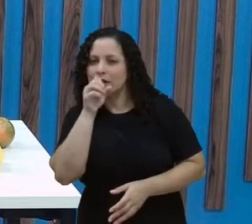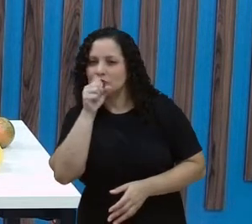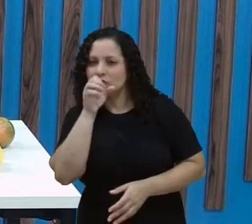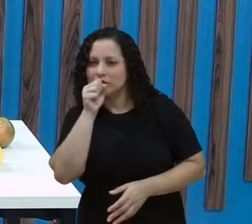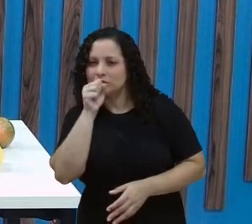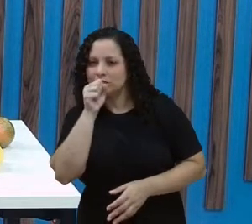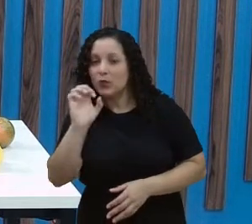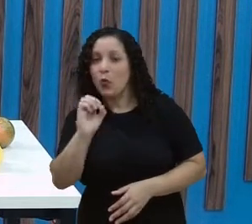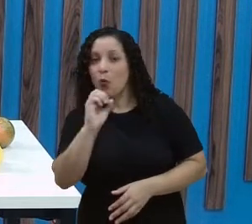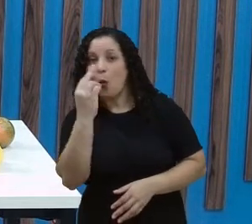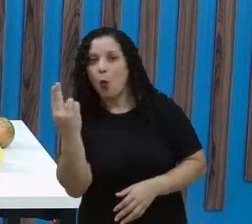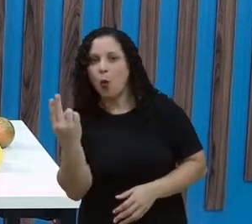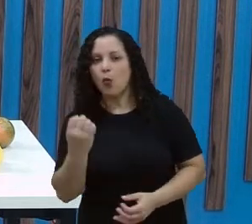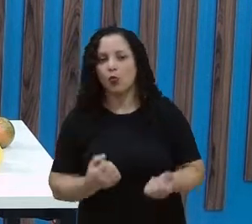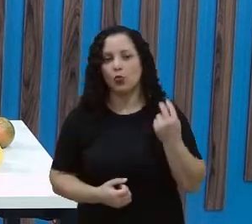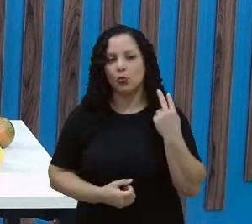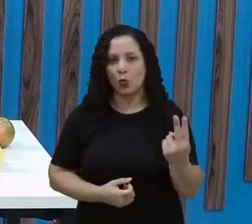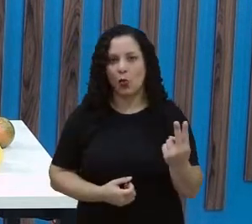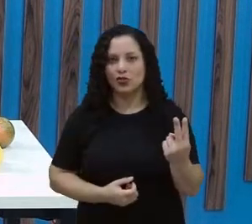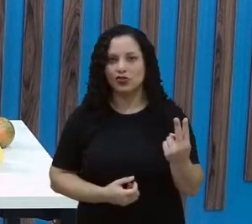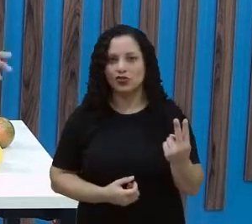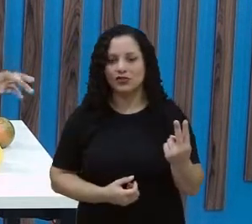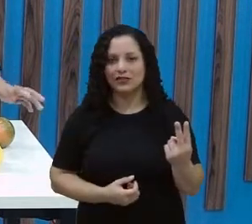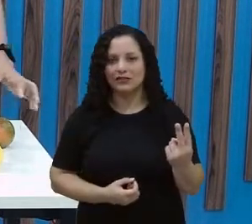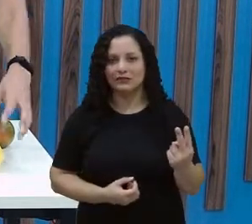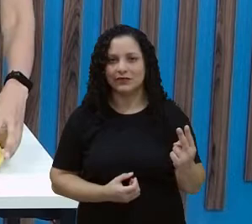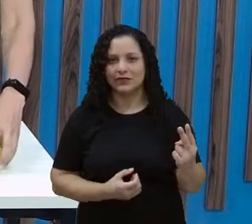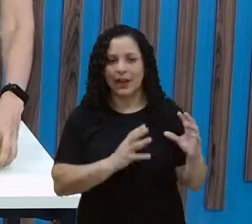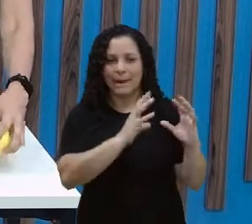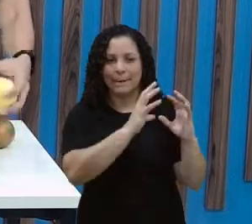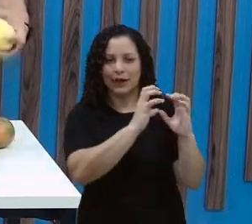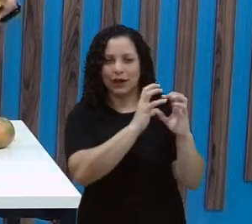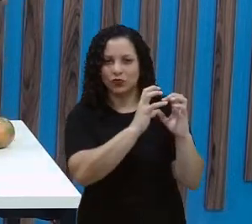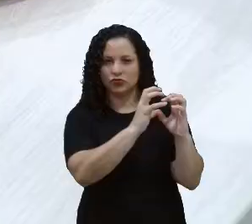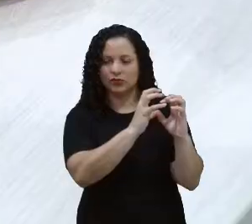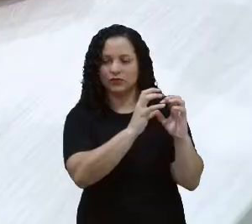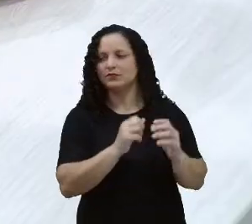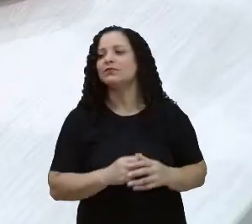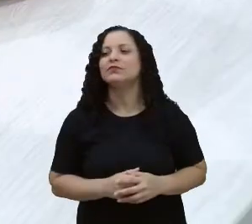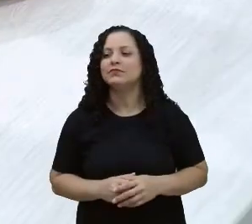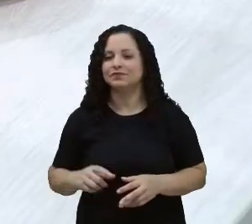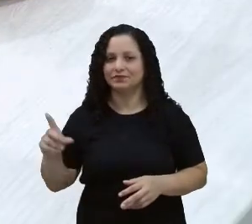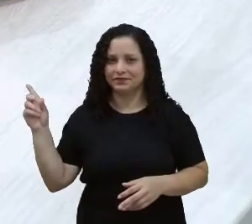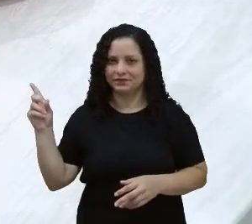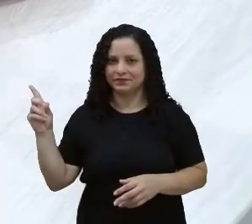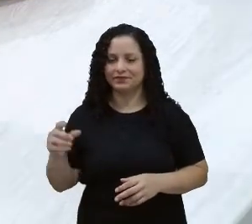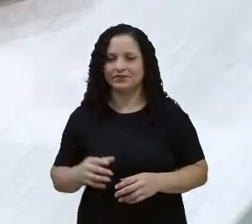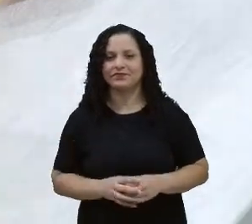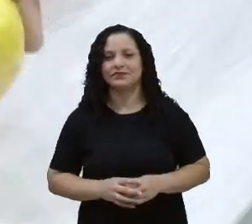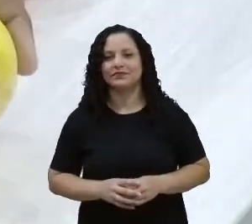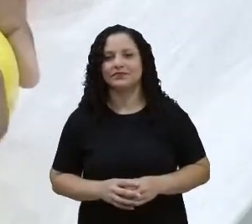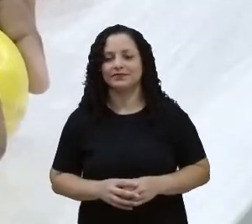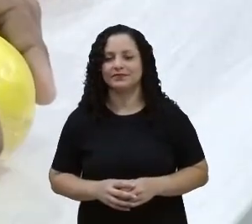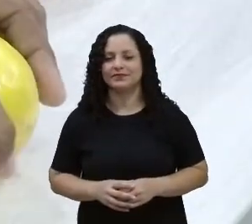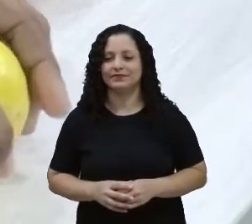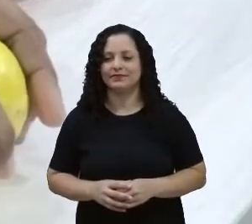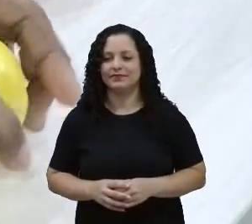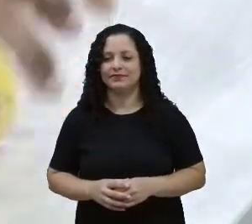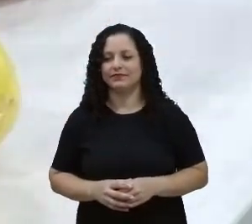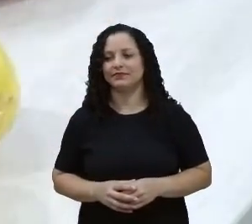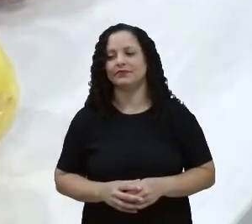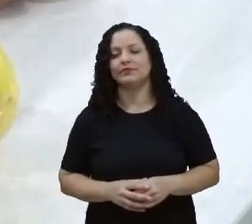Ou será que são dois maracujás? E aí? Eu tenho aqui, maracujá na minha mão, certo? Tá aqui.